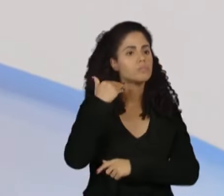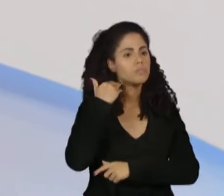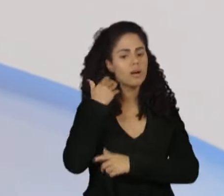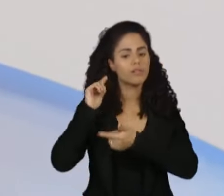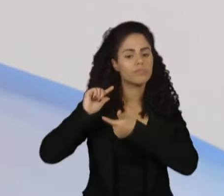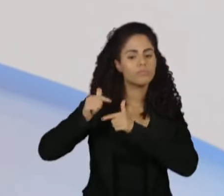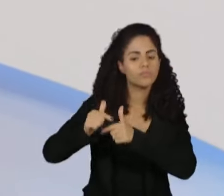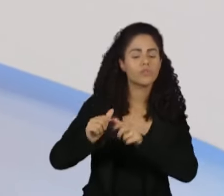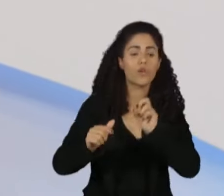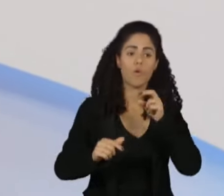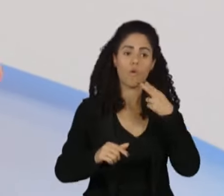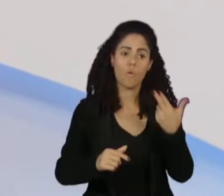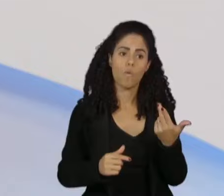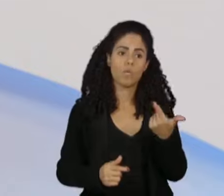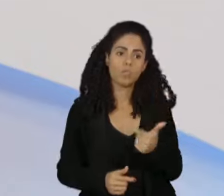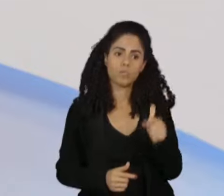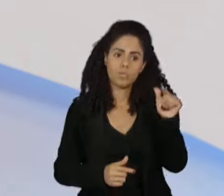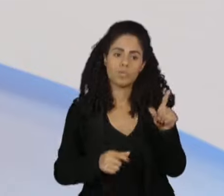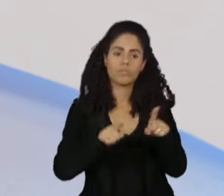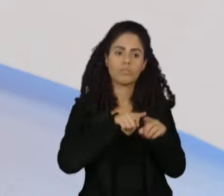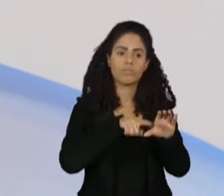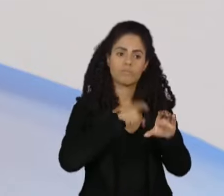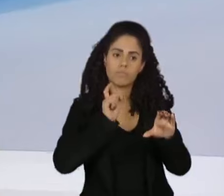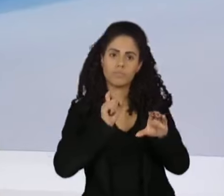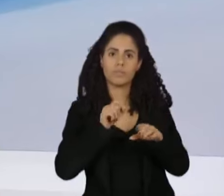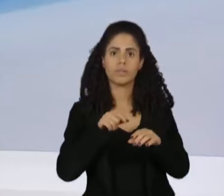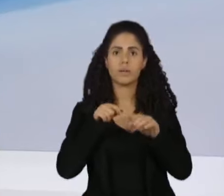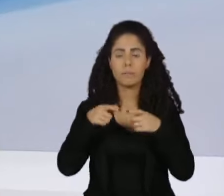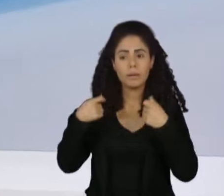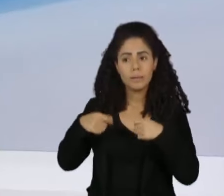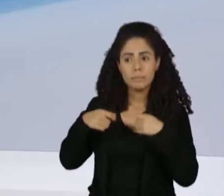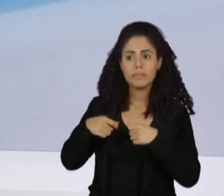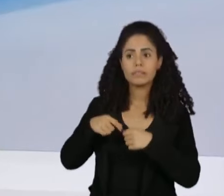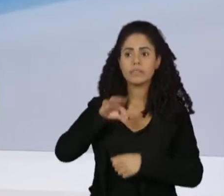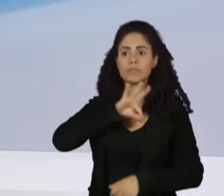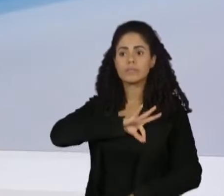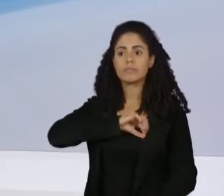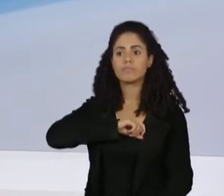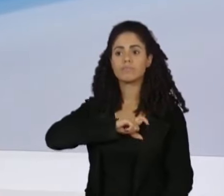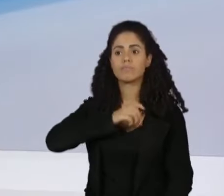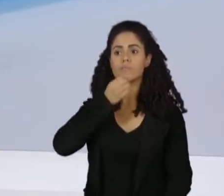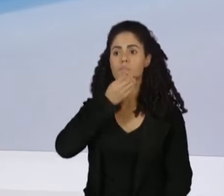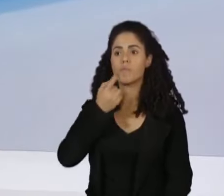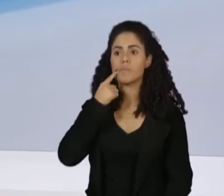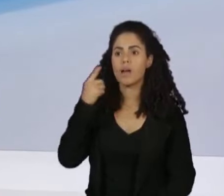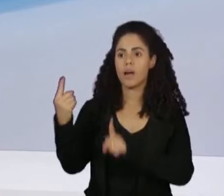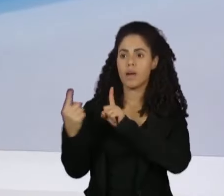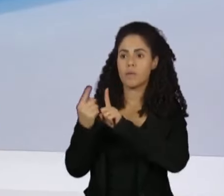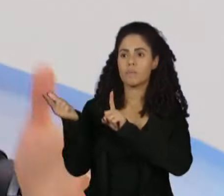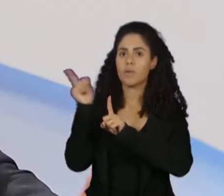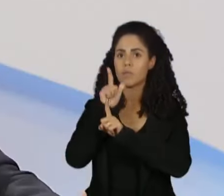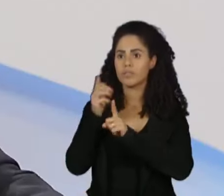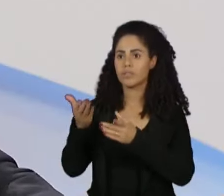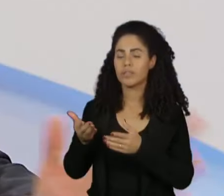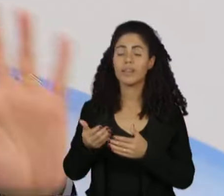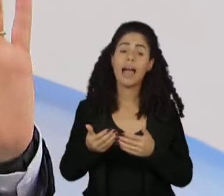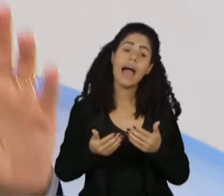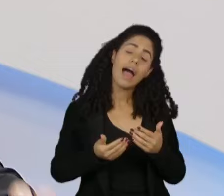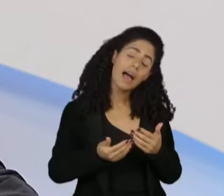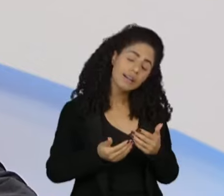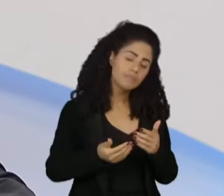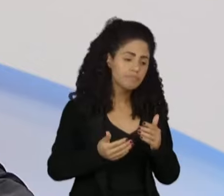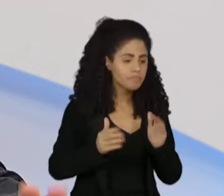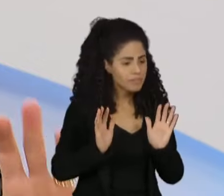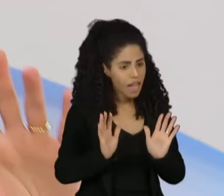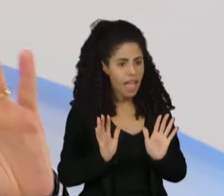ou de uma assessoria, de um agente autônomo. Mas você precisa ter uma boa renda para conversar com o assessor de investimento. Olha, veja, aí